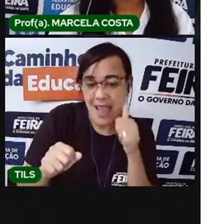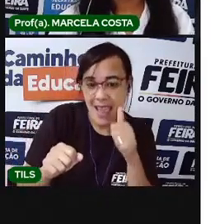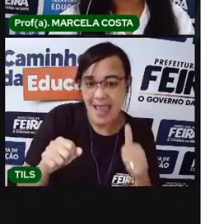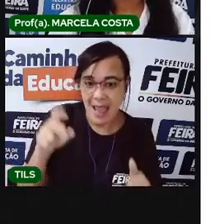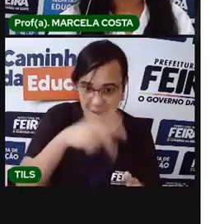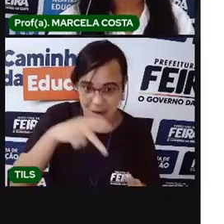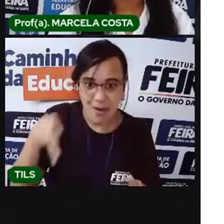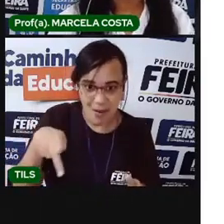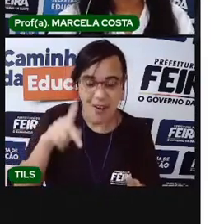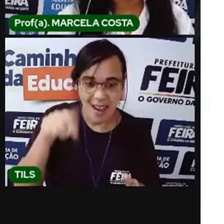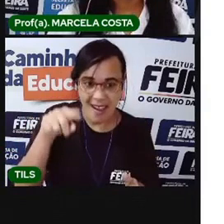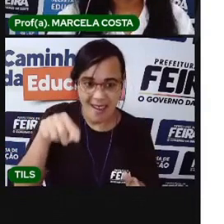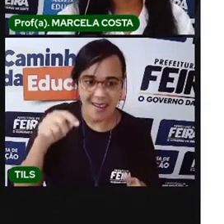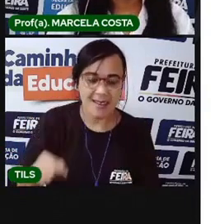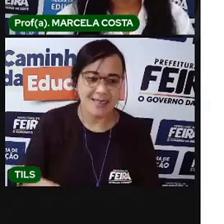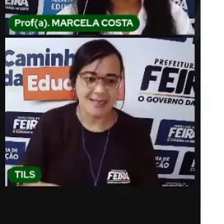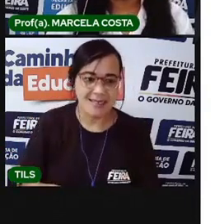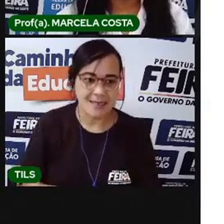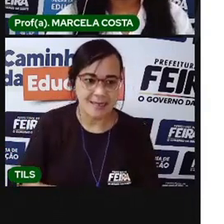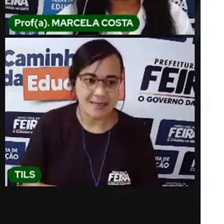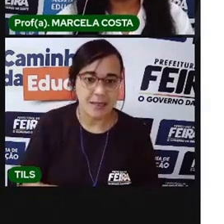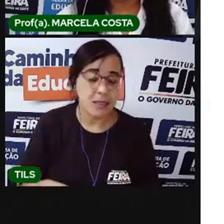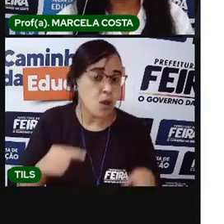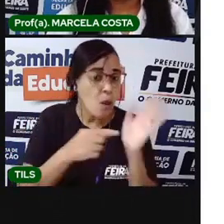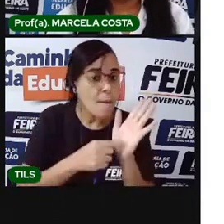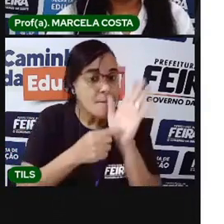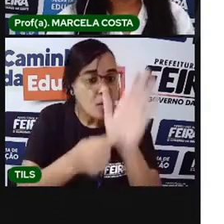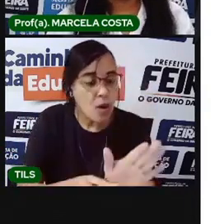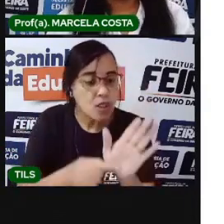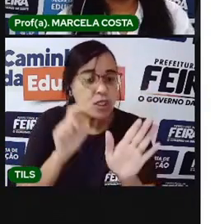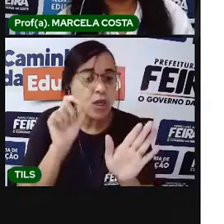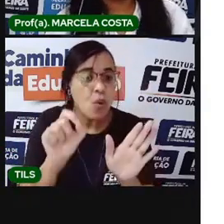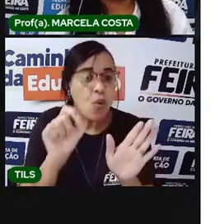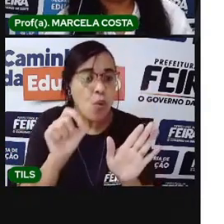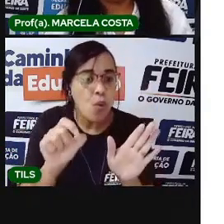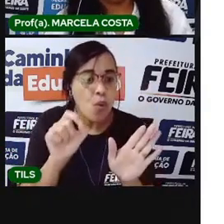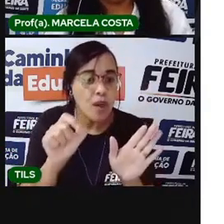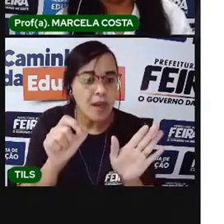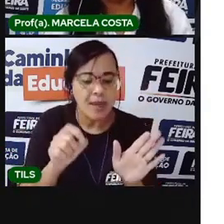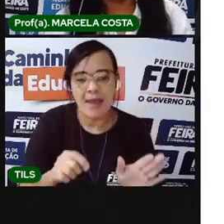Agora, tia, vou mostrar para vocês a Bianca.